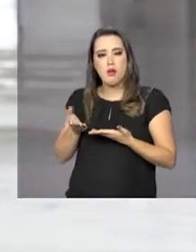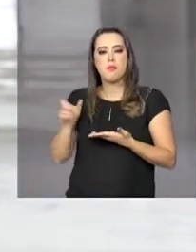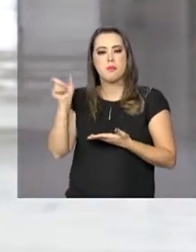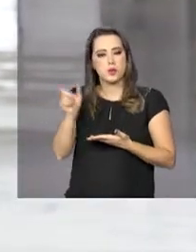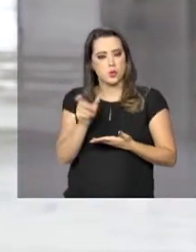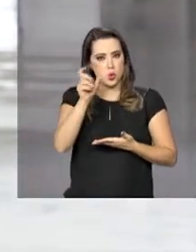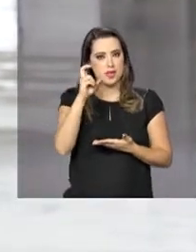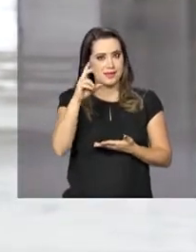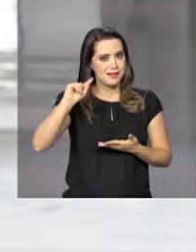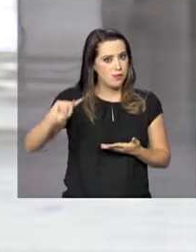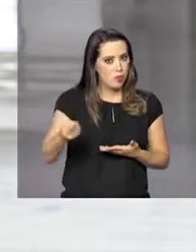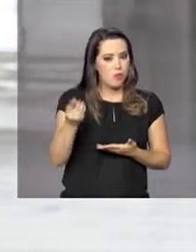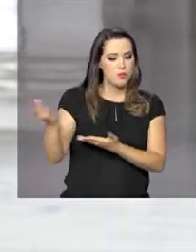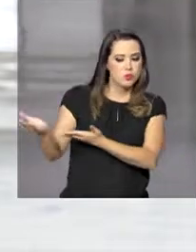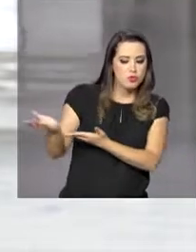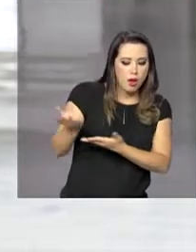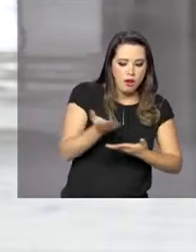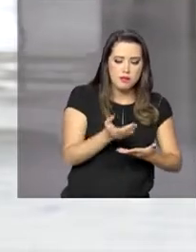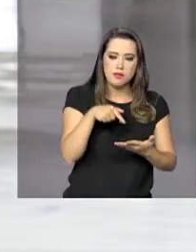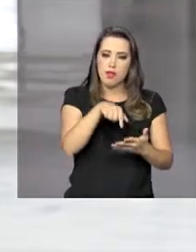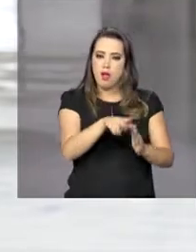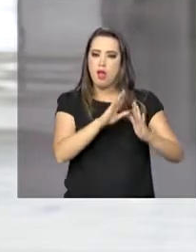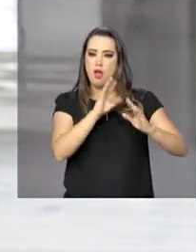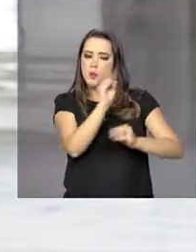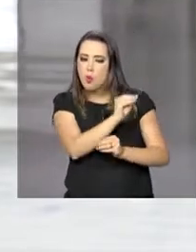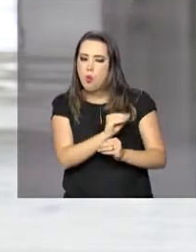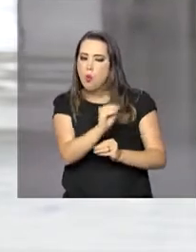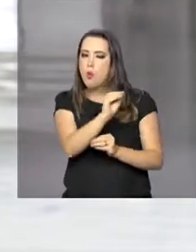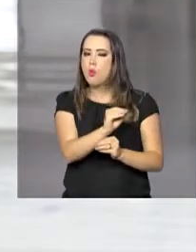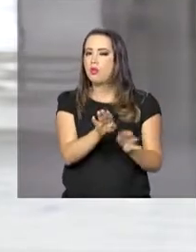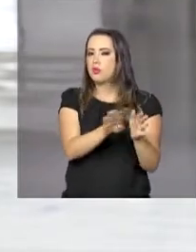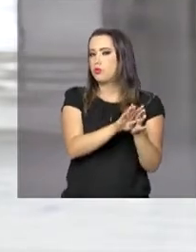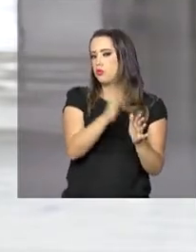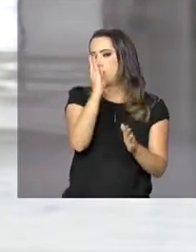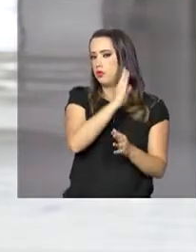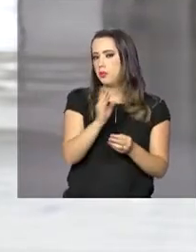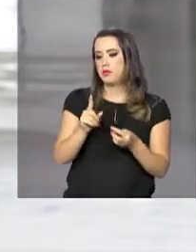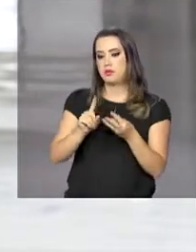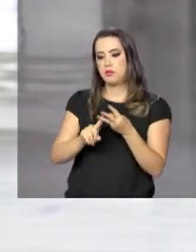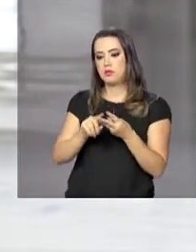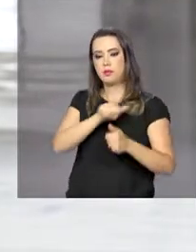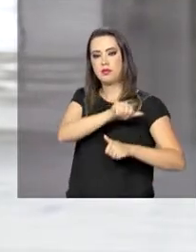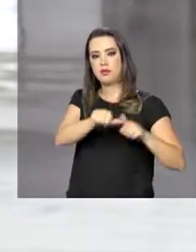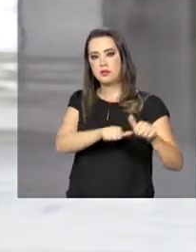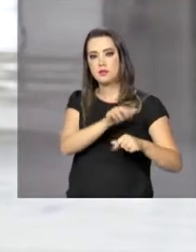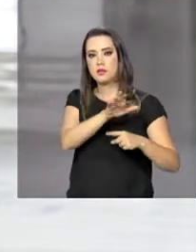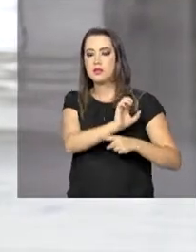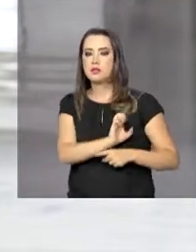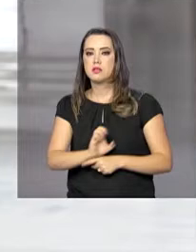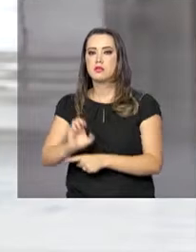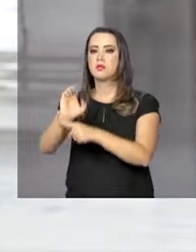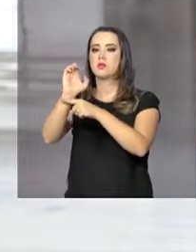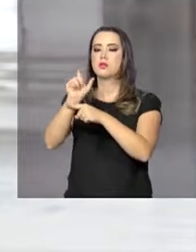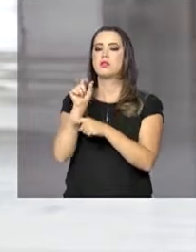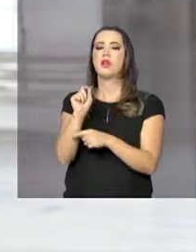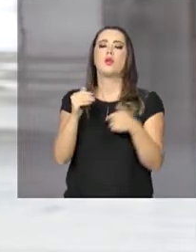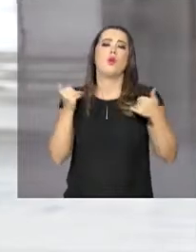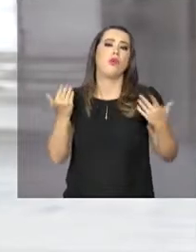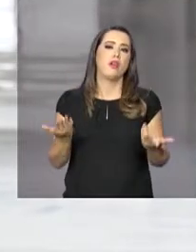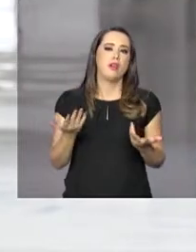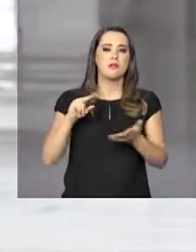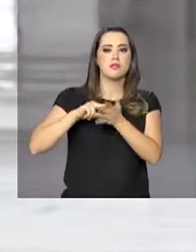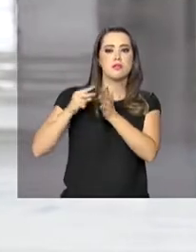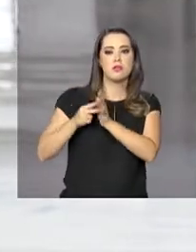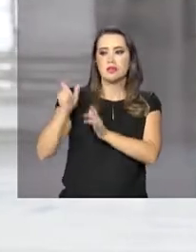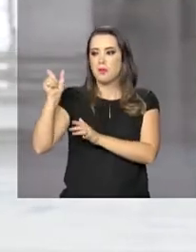acolhidos e abrigados só lá no estado de Roraima. E o processo de interiorização, que nada mais é que deslocar as pessoas